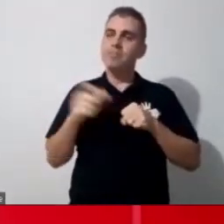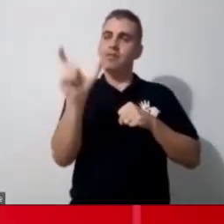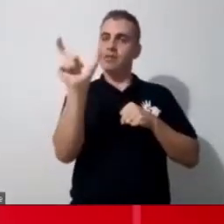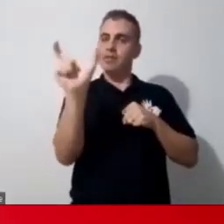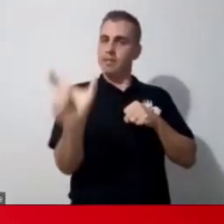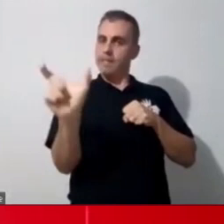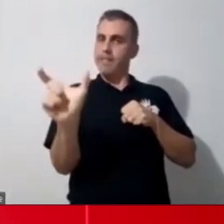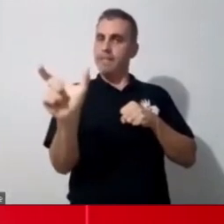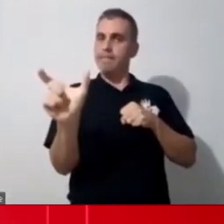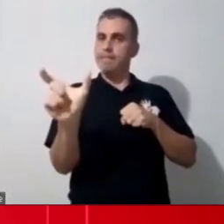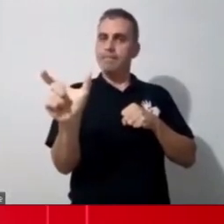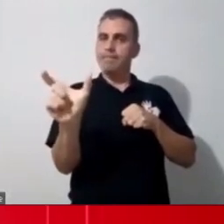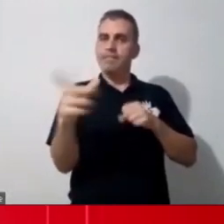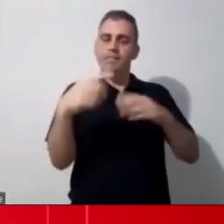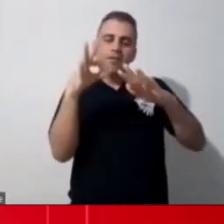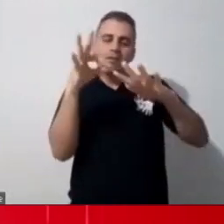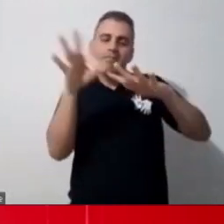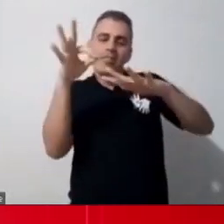o detalhe,